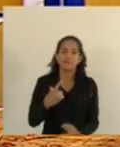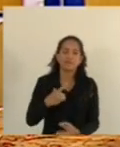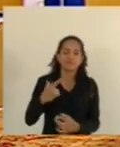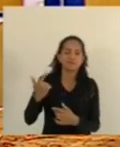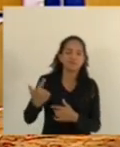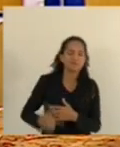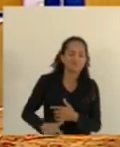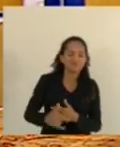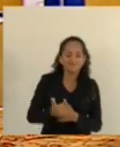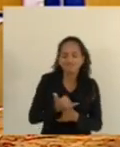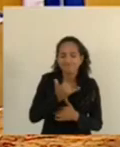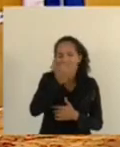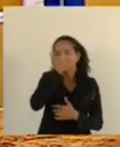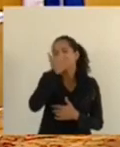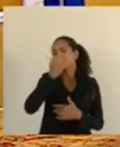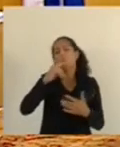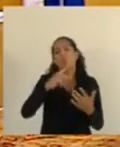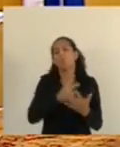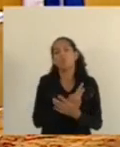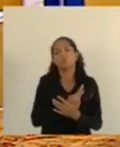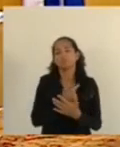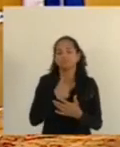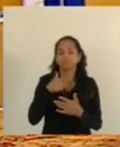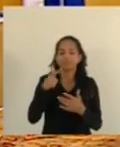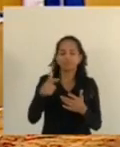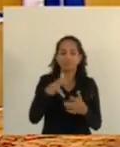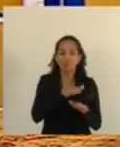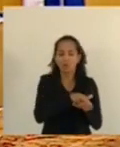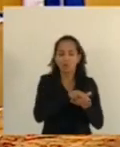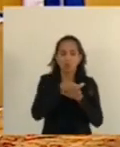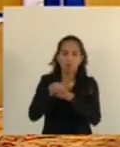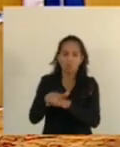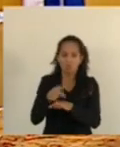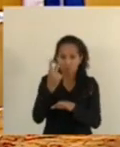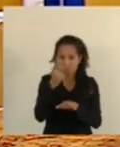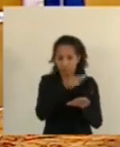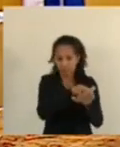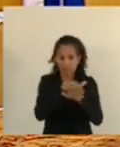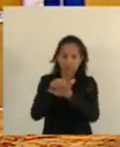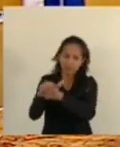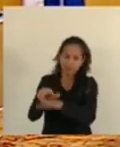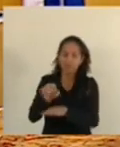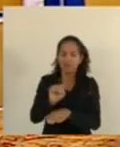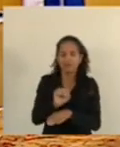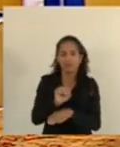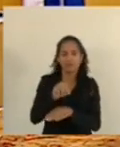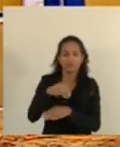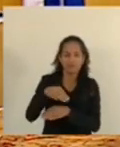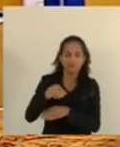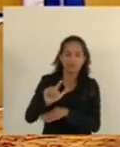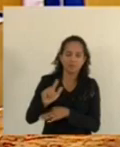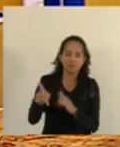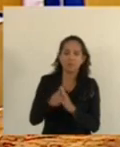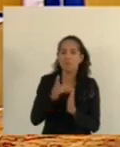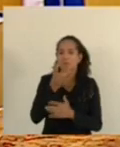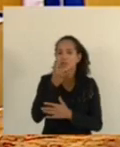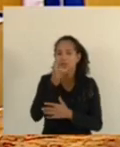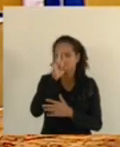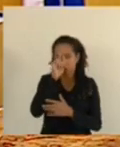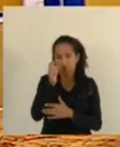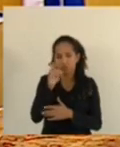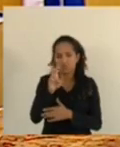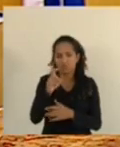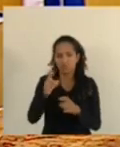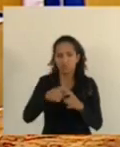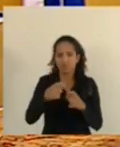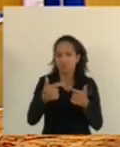constrangimento. Chegando o corpo ao departamento do Ilegal, muito desculpa, ao SML Cachoeira de Itapemiri, no dia 15, não havia